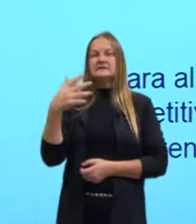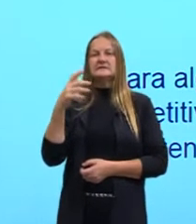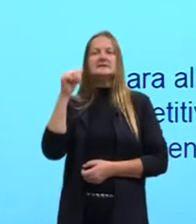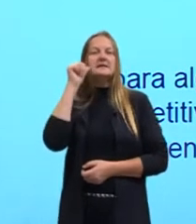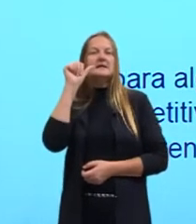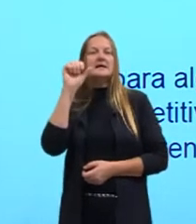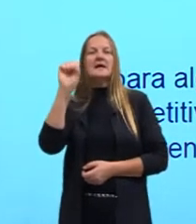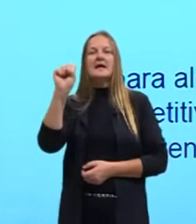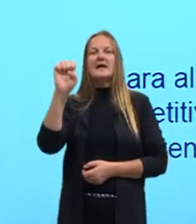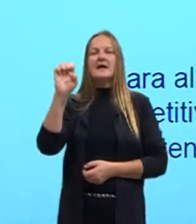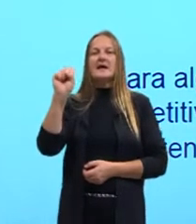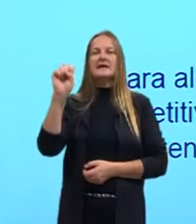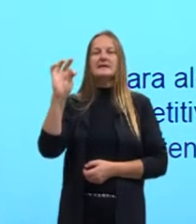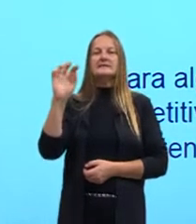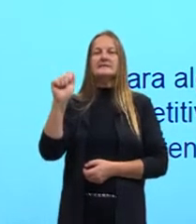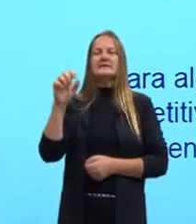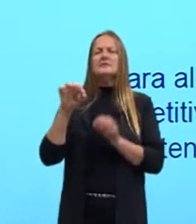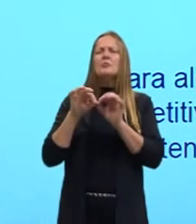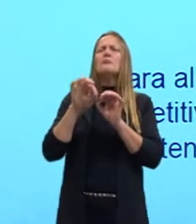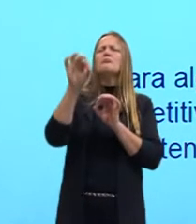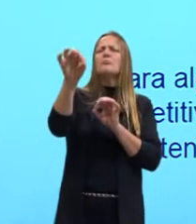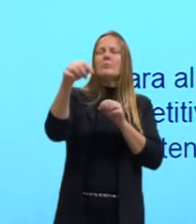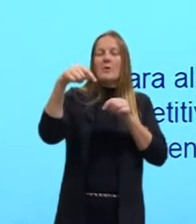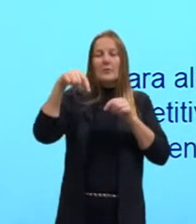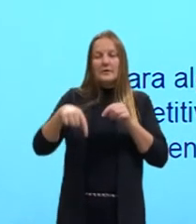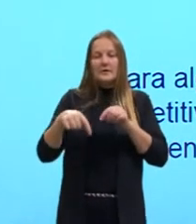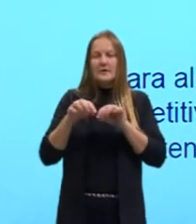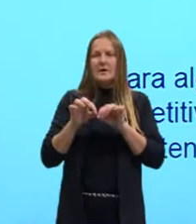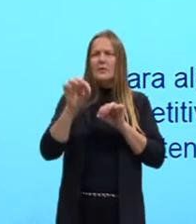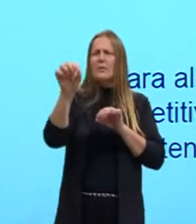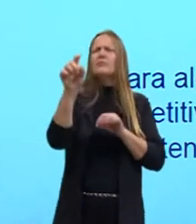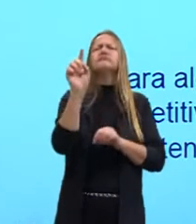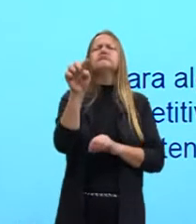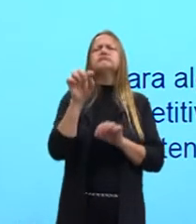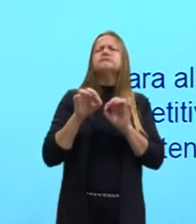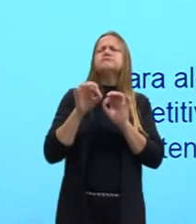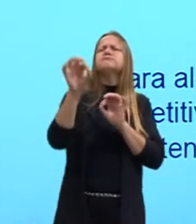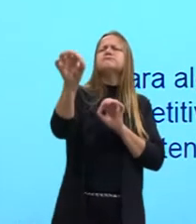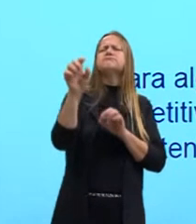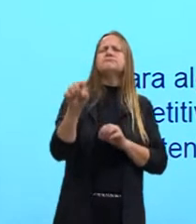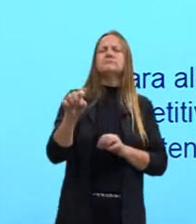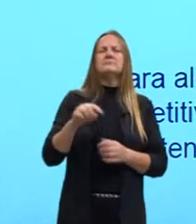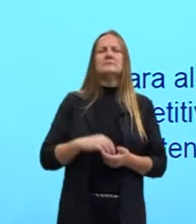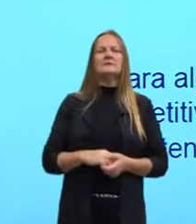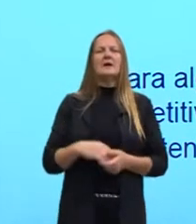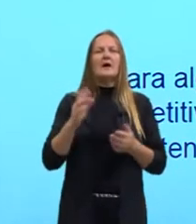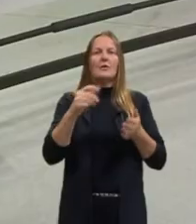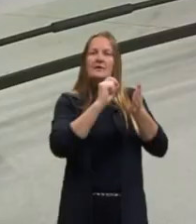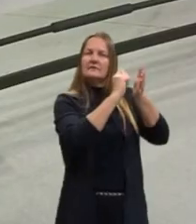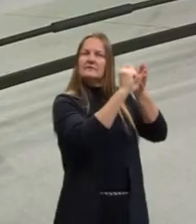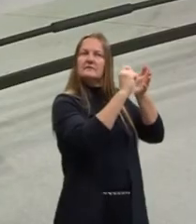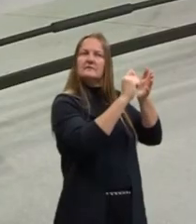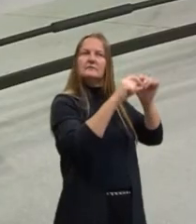aqueles e aquelas, tá? Relembrando, eu vou escrever brevemente no quadro aqui.